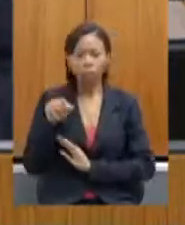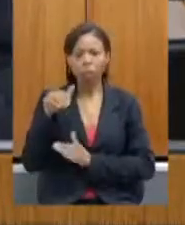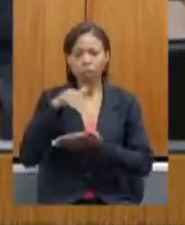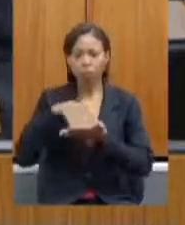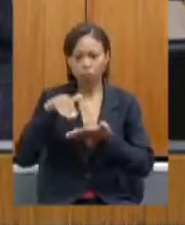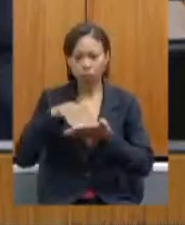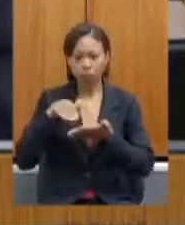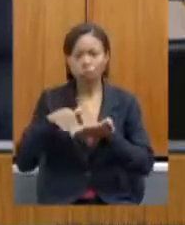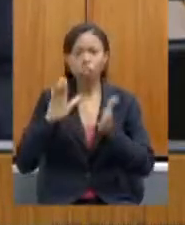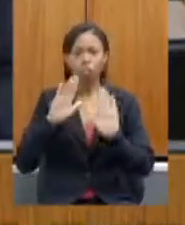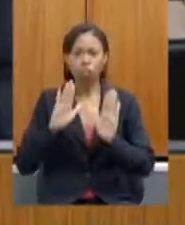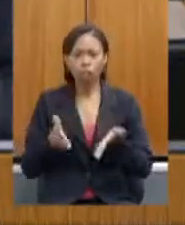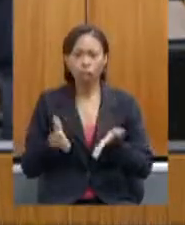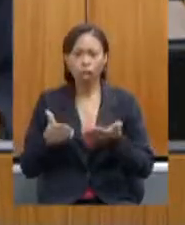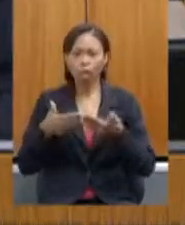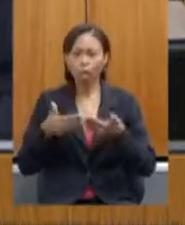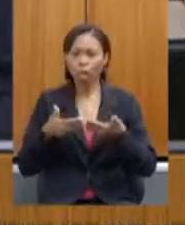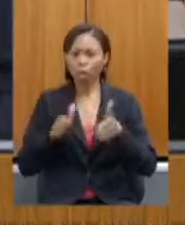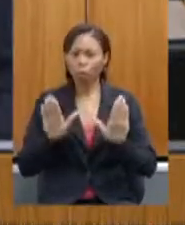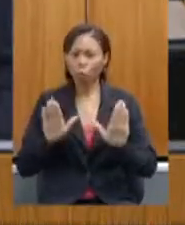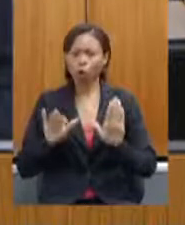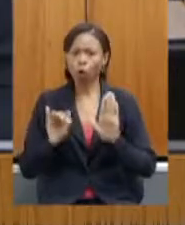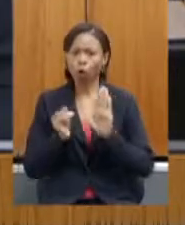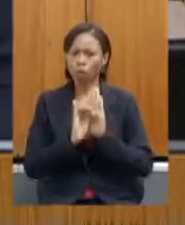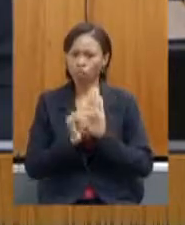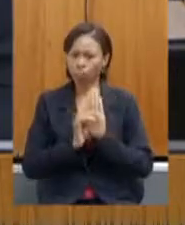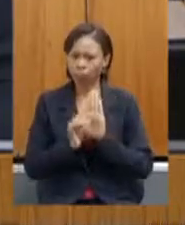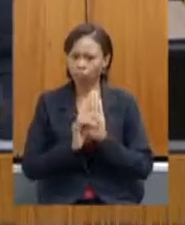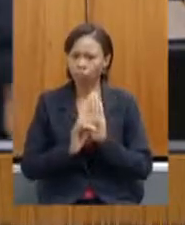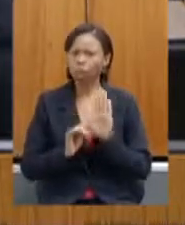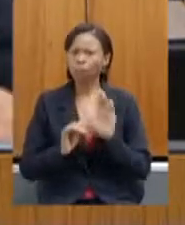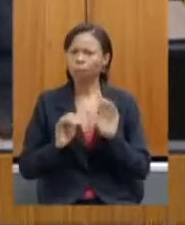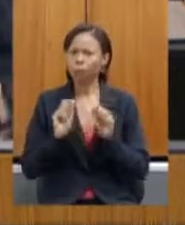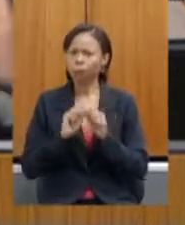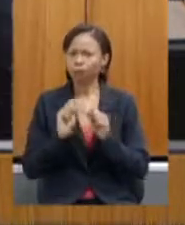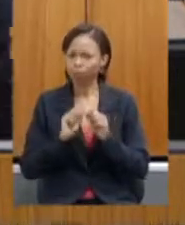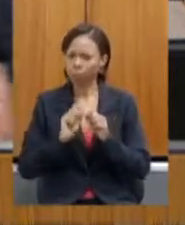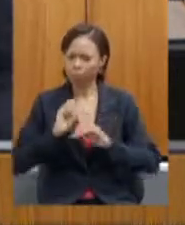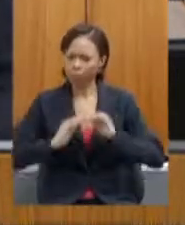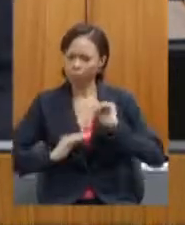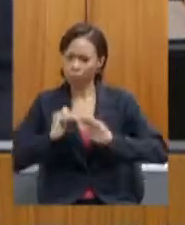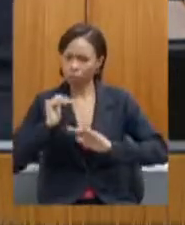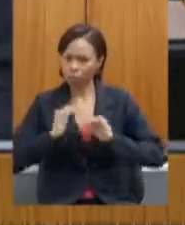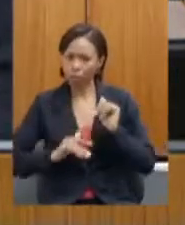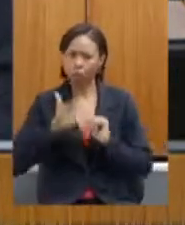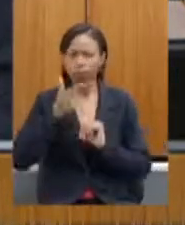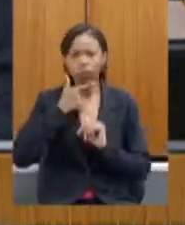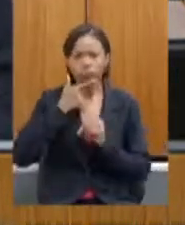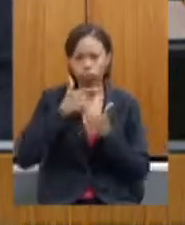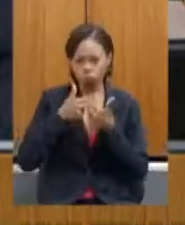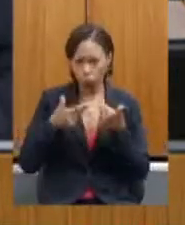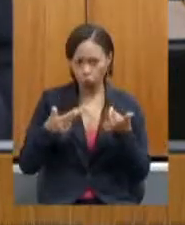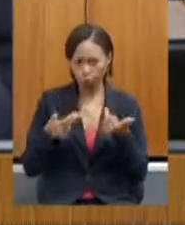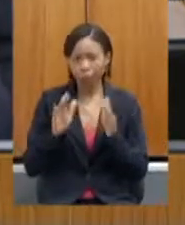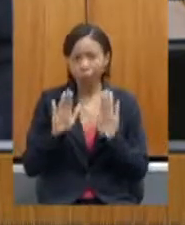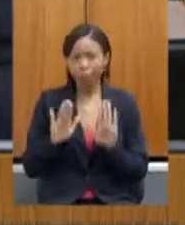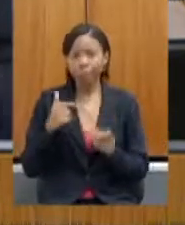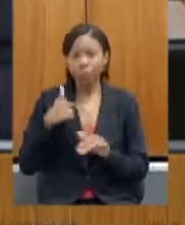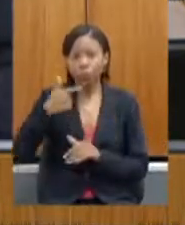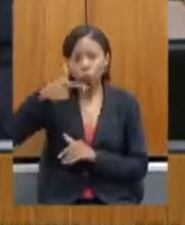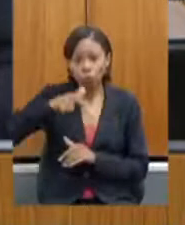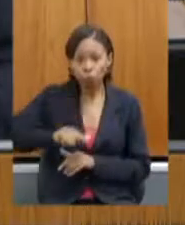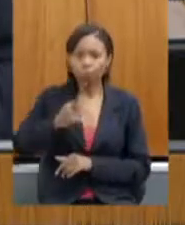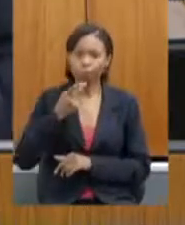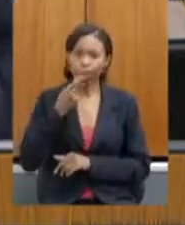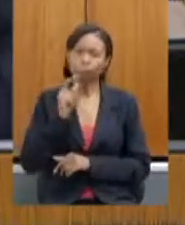consulta pública vai abrir consulta pública para a confecção dessa legislação mas eu reitero aqui secretária a importância